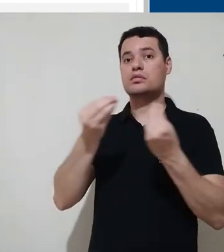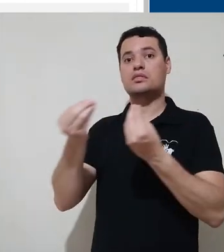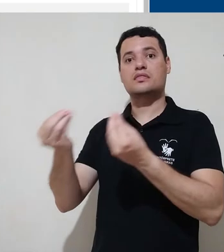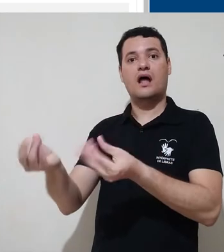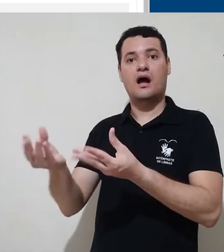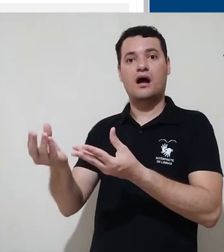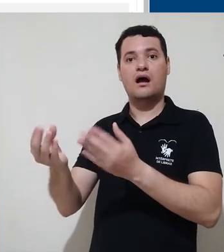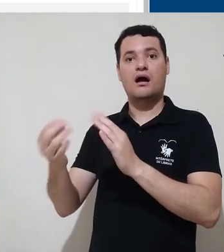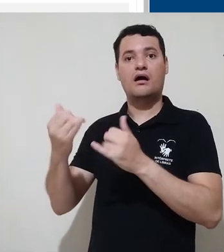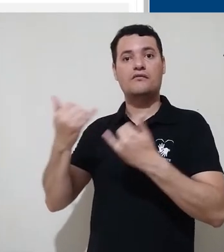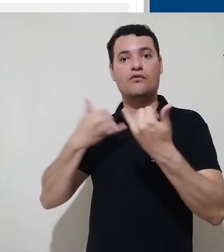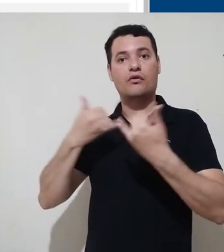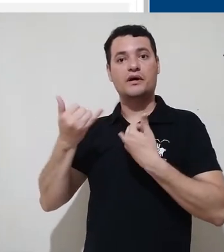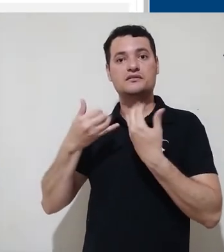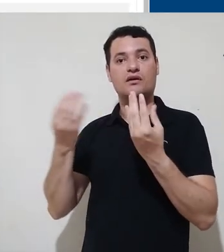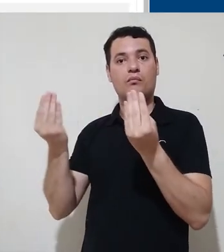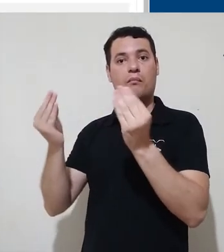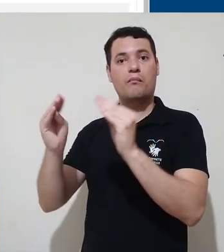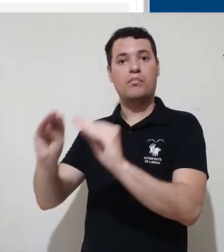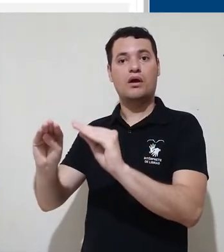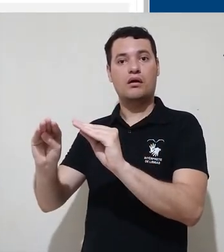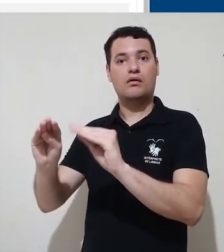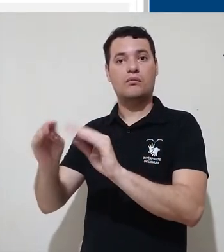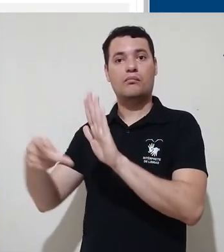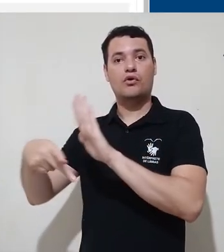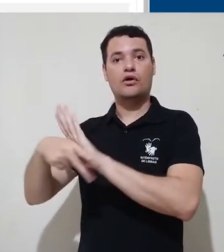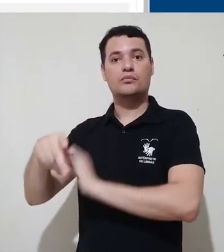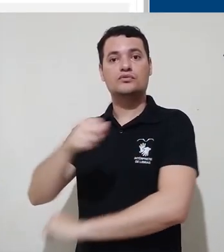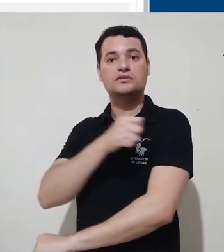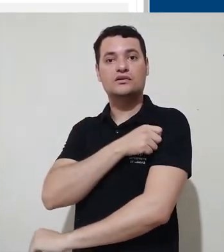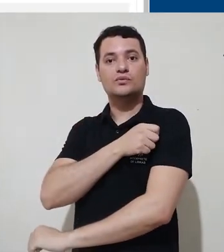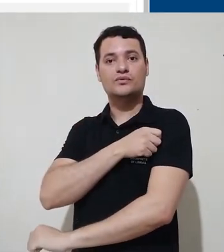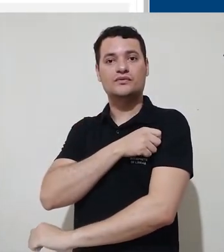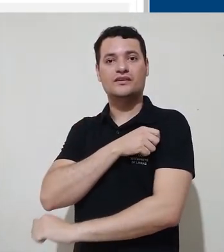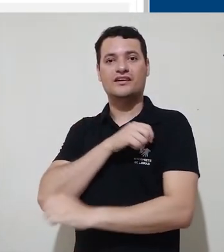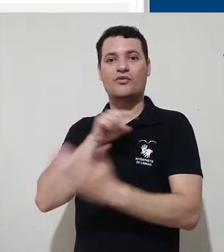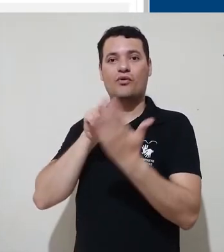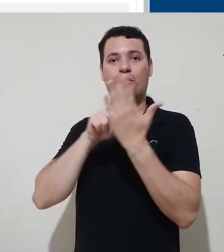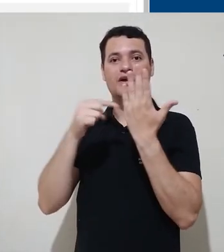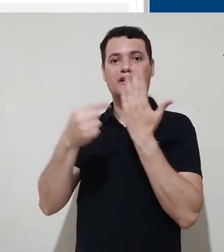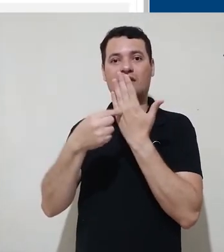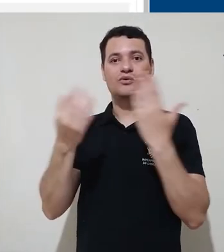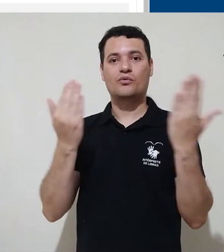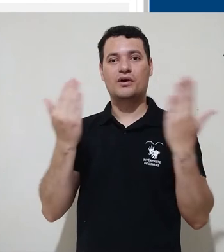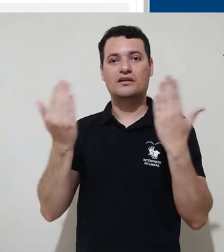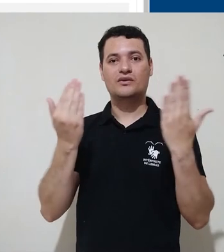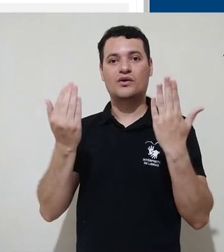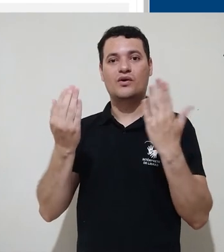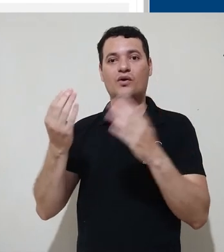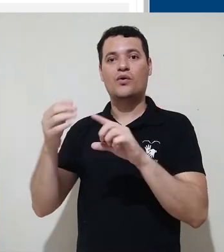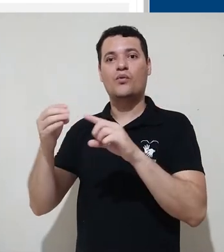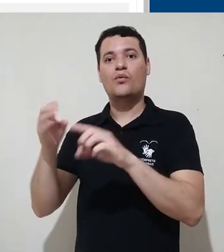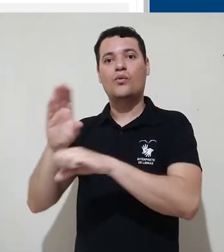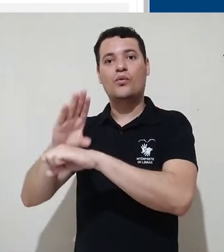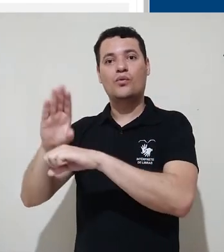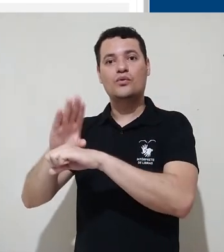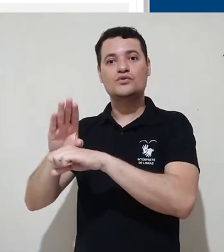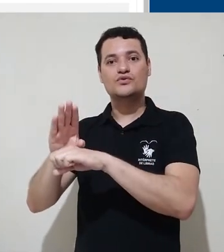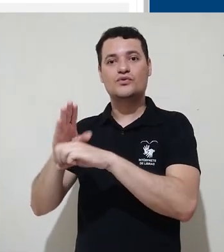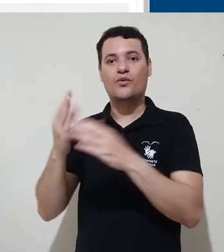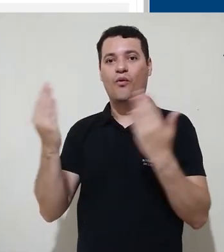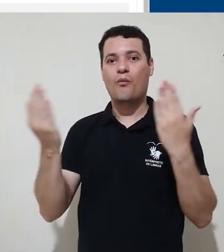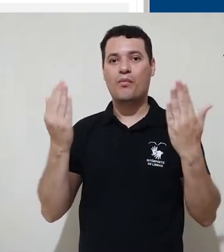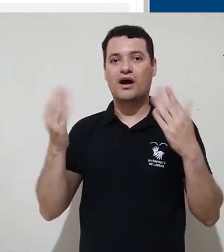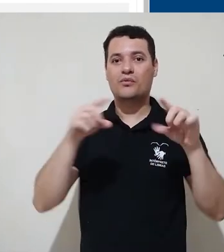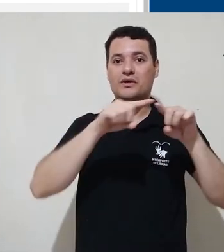disponibilizar as informações para os seus alunos. Uma boa metáfora seria que um curso é equivalente a uma